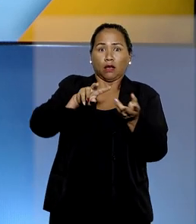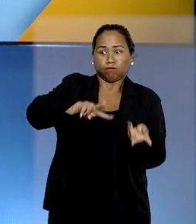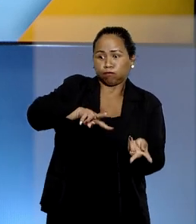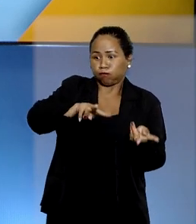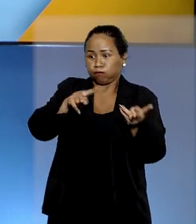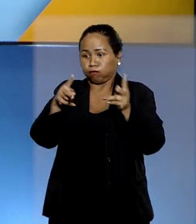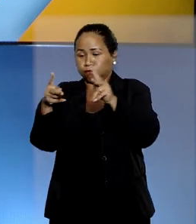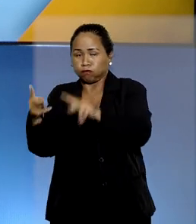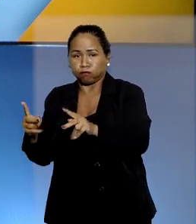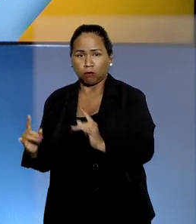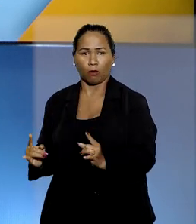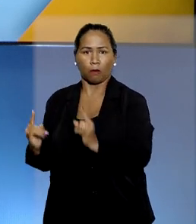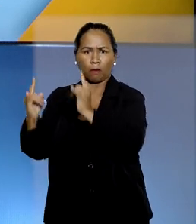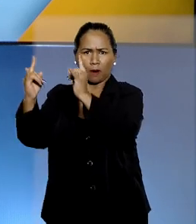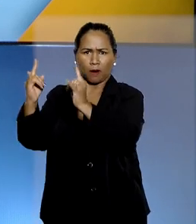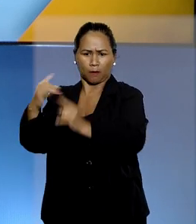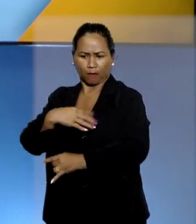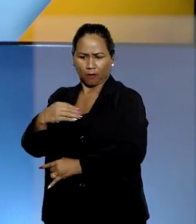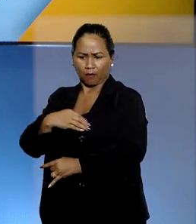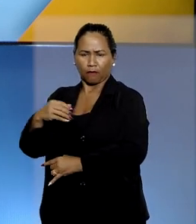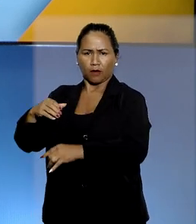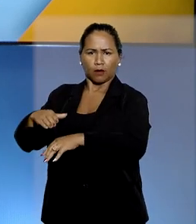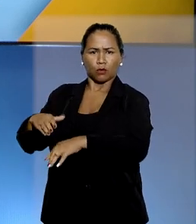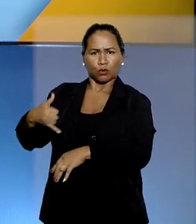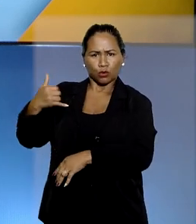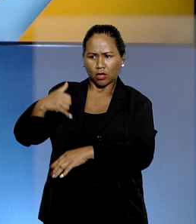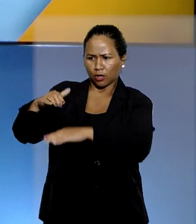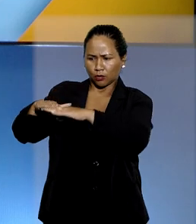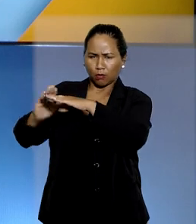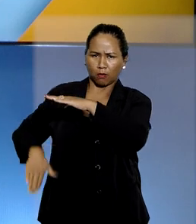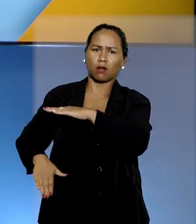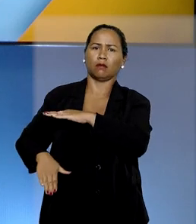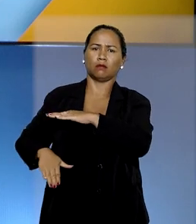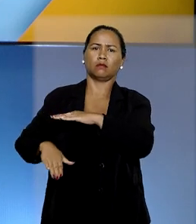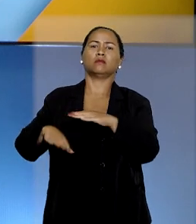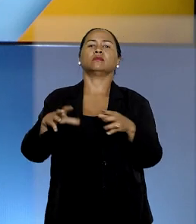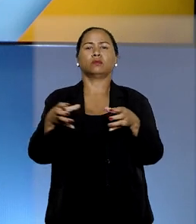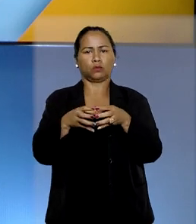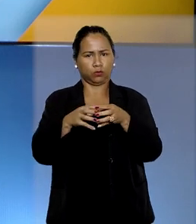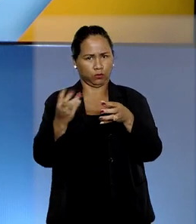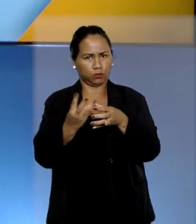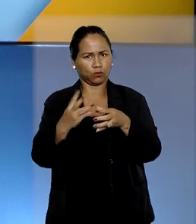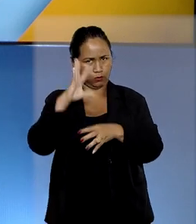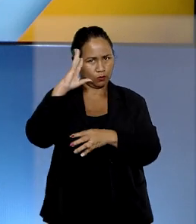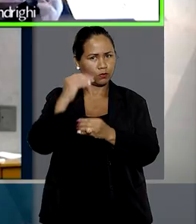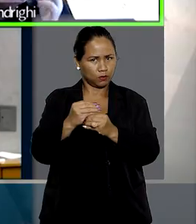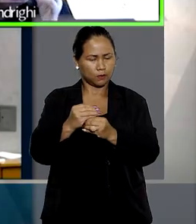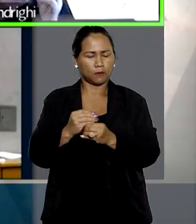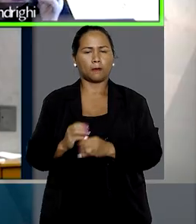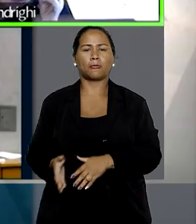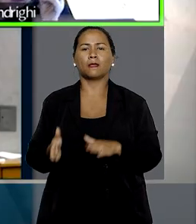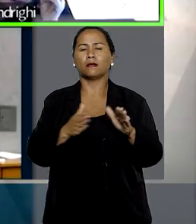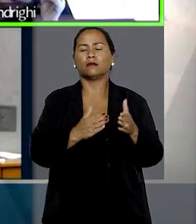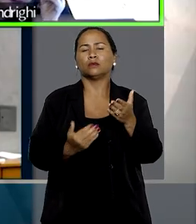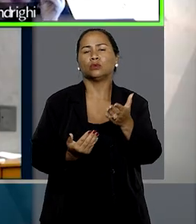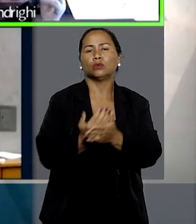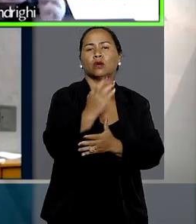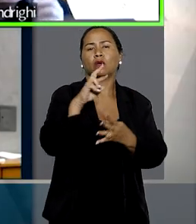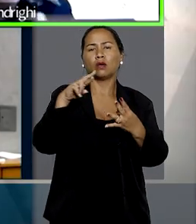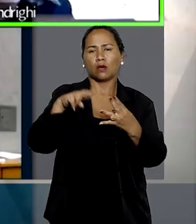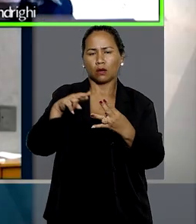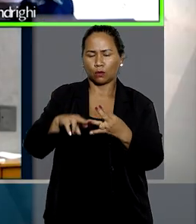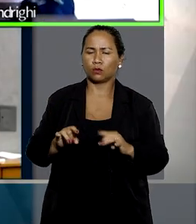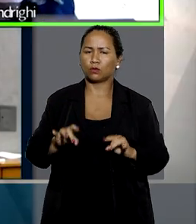idade, mesmo sem averbação da penhora. O entendimento foi adotado pela terceira turma. Ao dar parcial